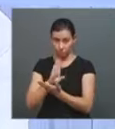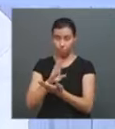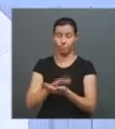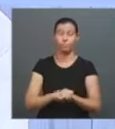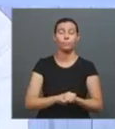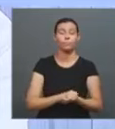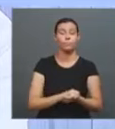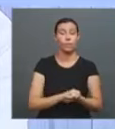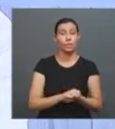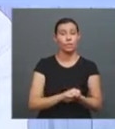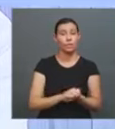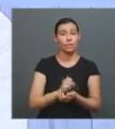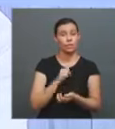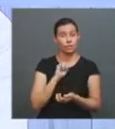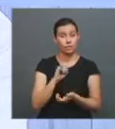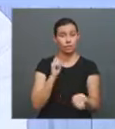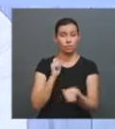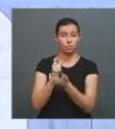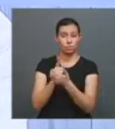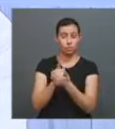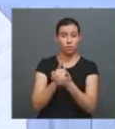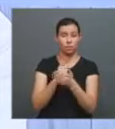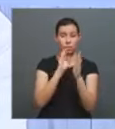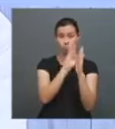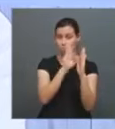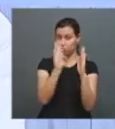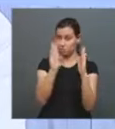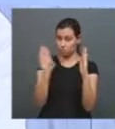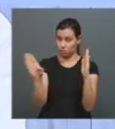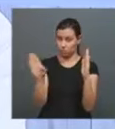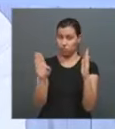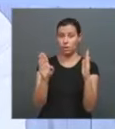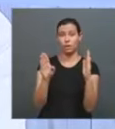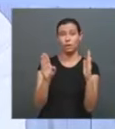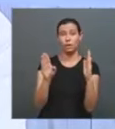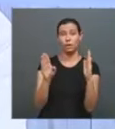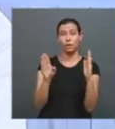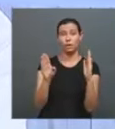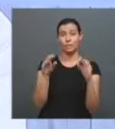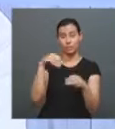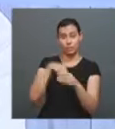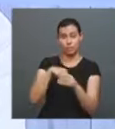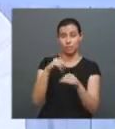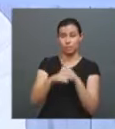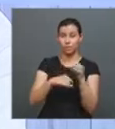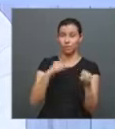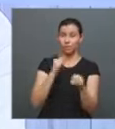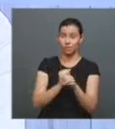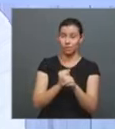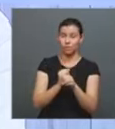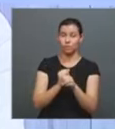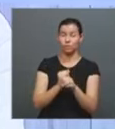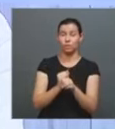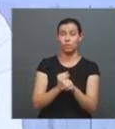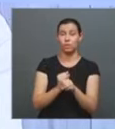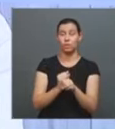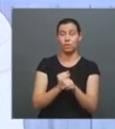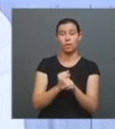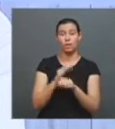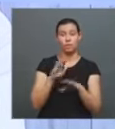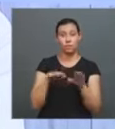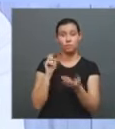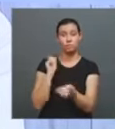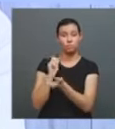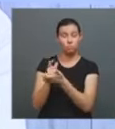Agora, se você for comprar nas bibliotecas, nas livrarias virtuais, o preço é quase igual, quando não superior ao livro